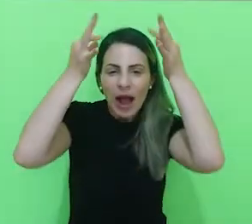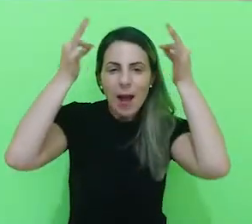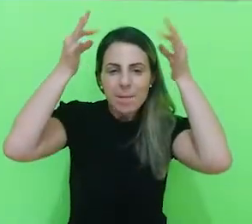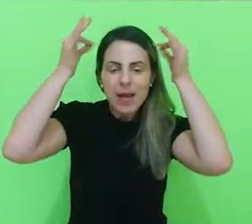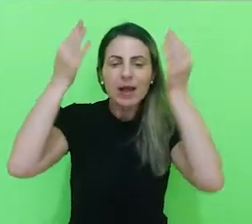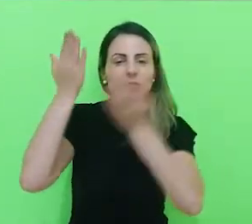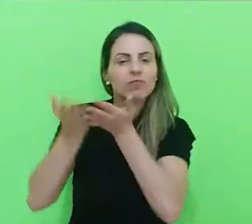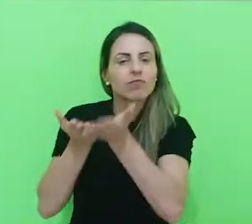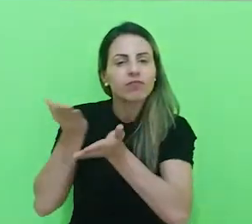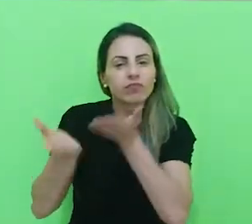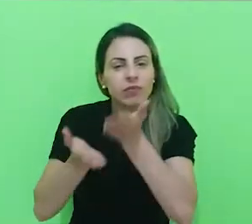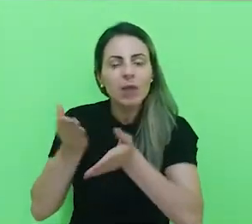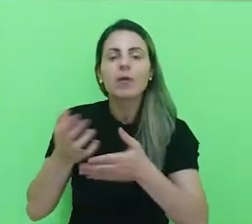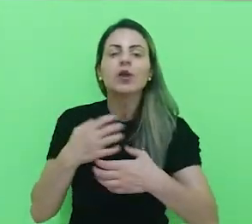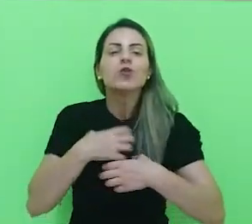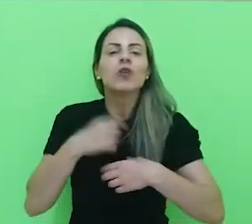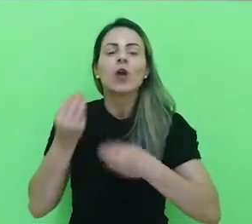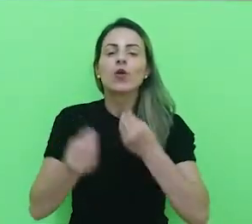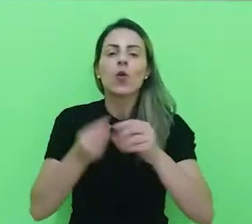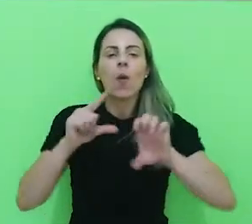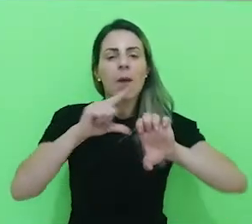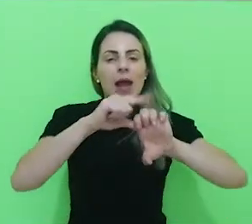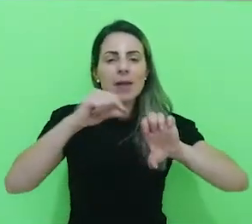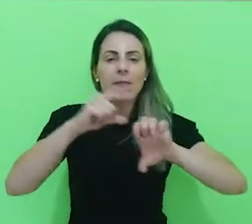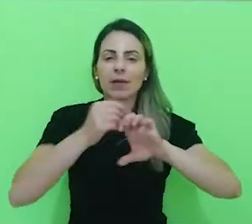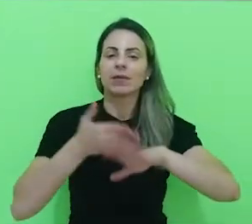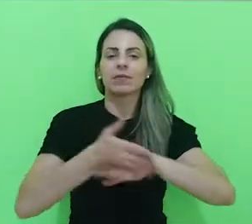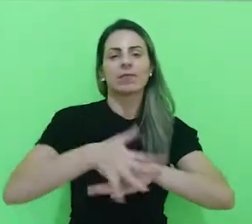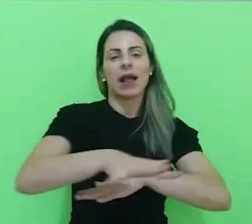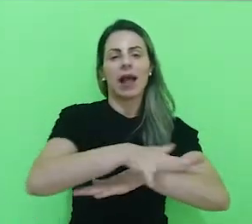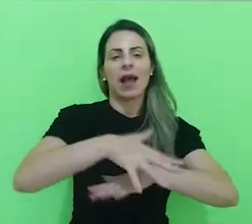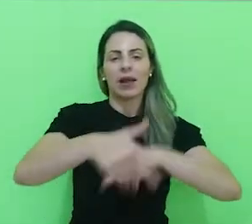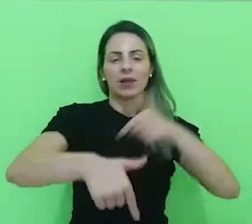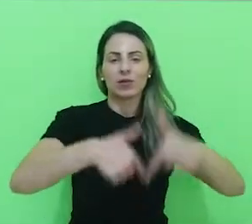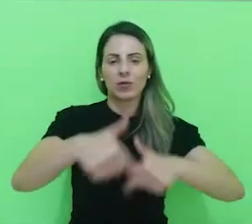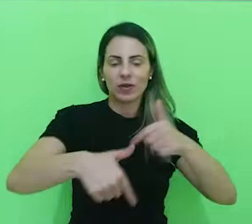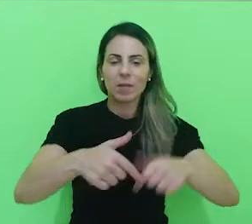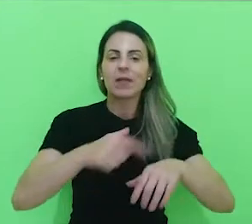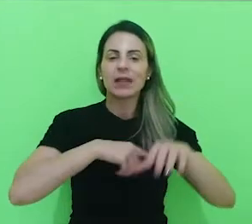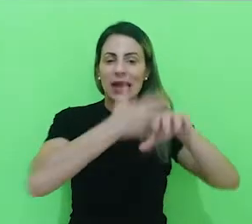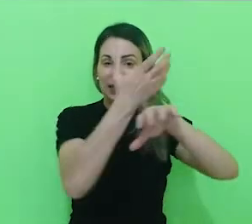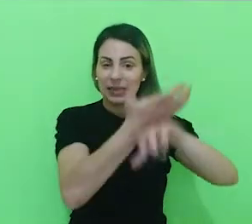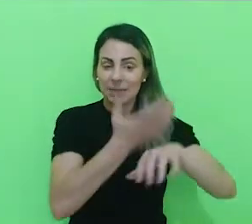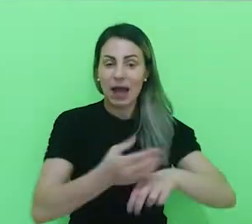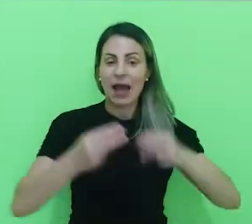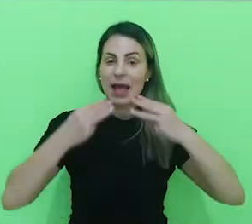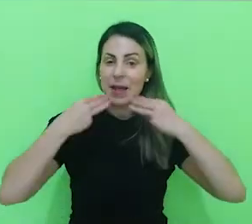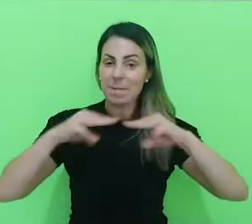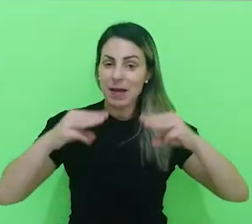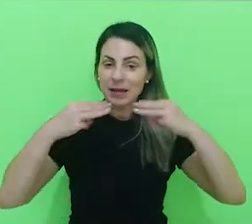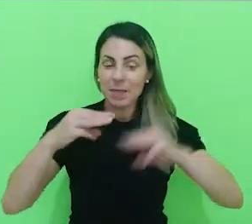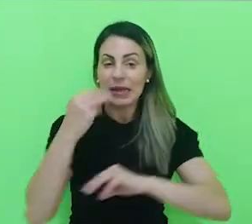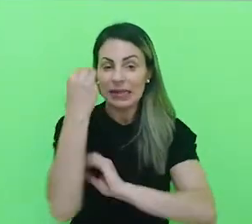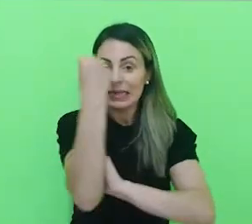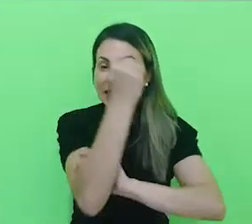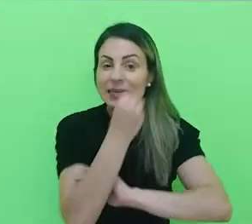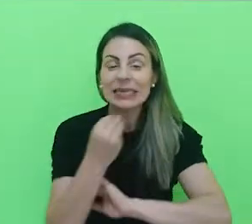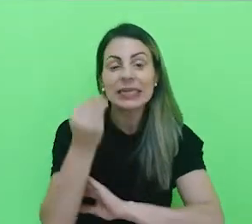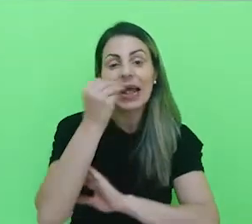e também o forma como empreendedor no mercado de trabalho. Eles têm disciplina de marketing aplicada à estética,